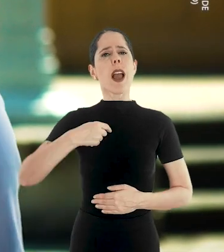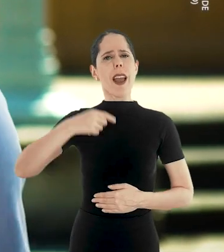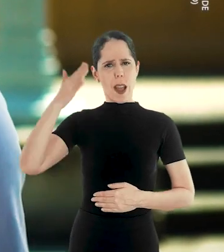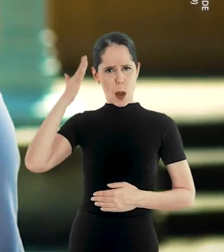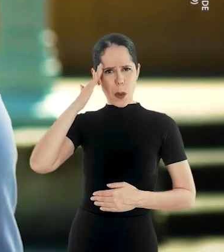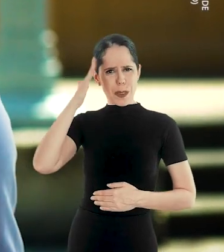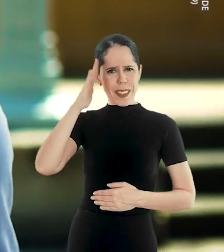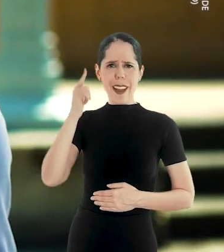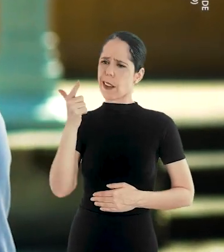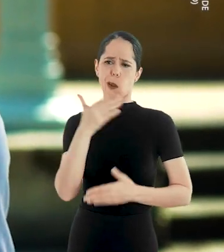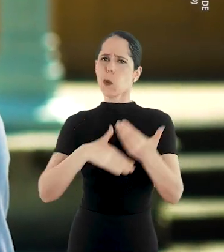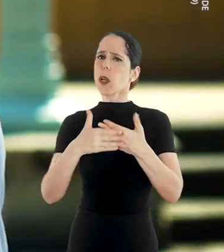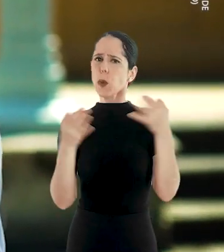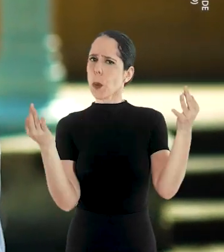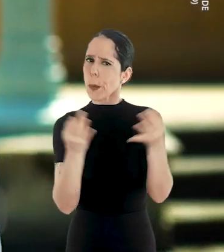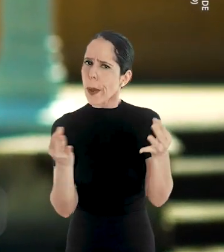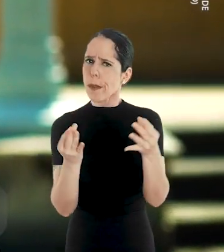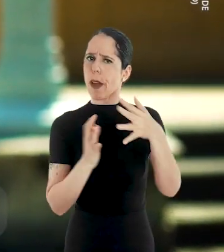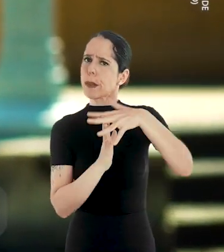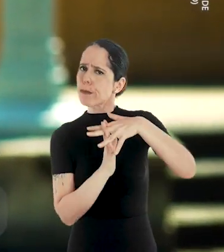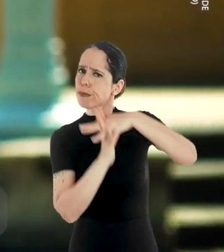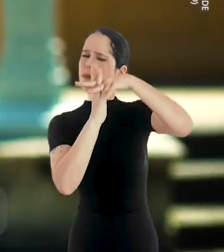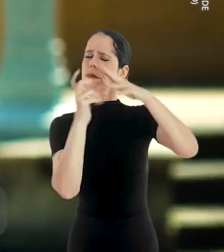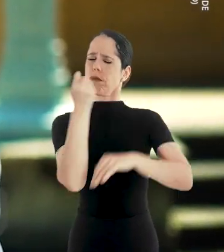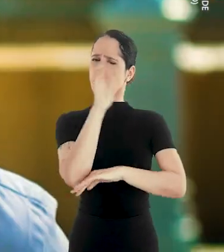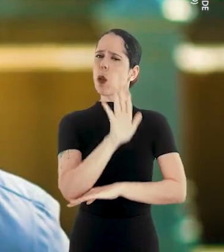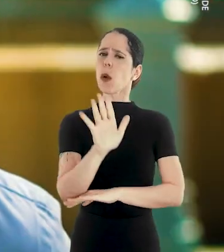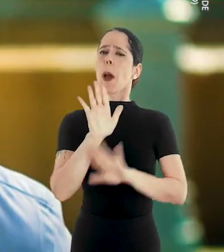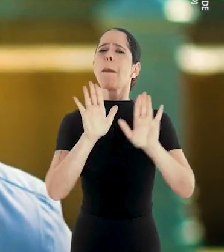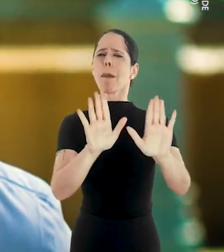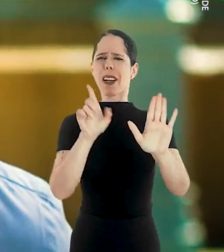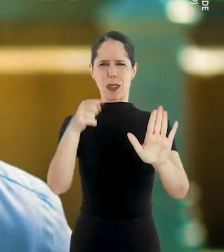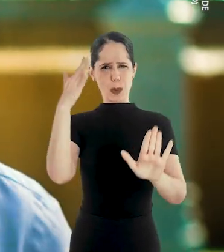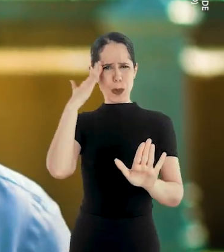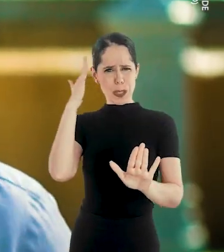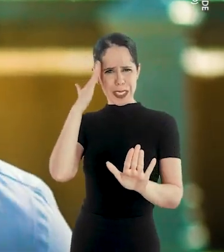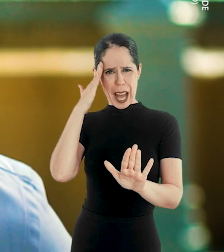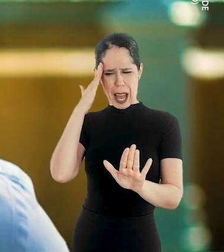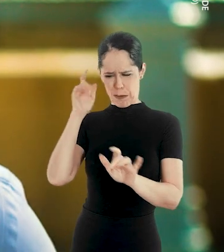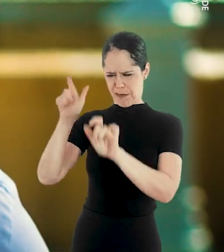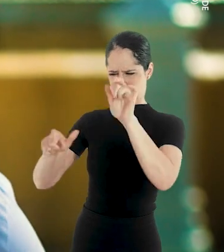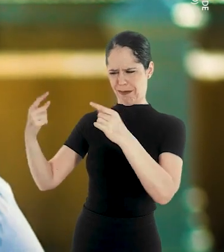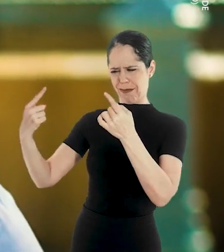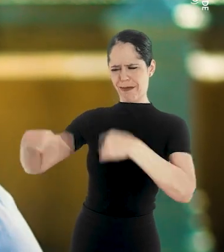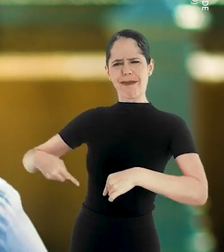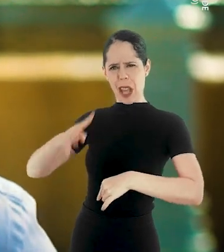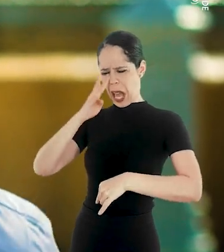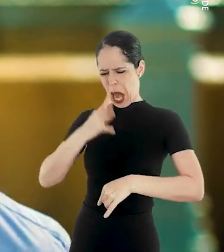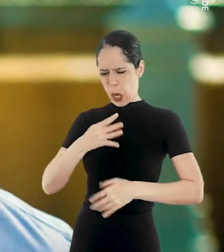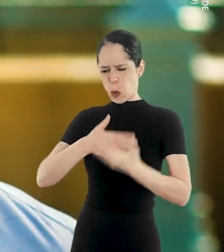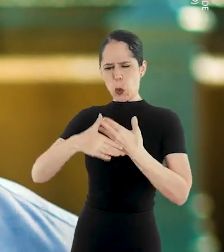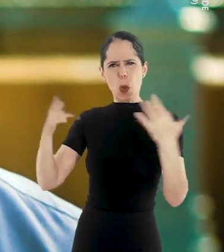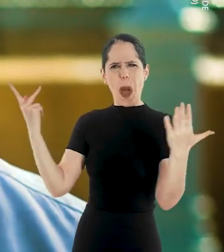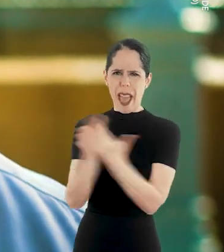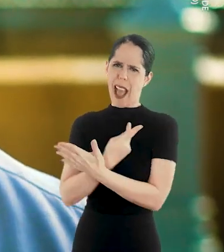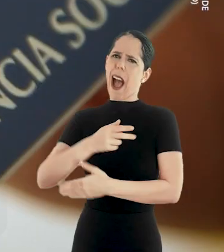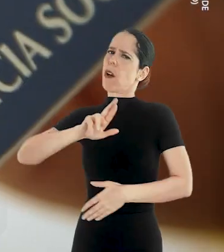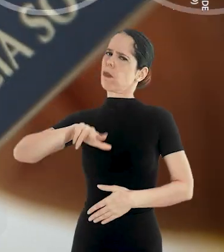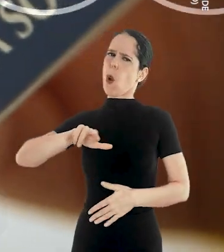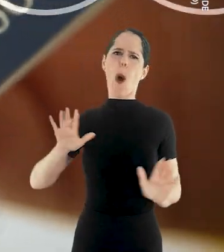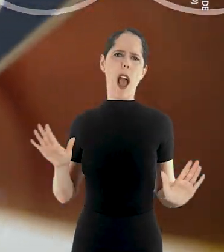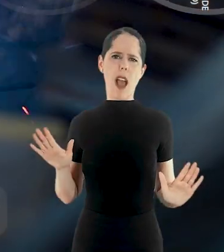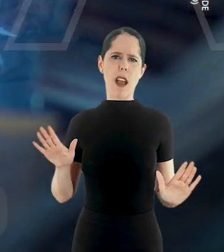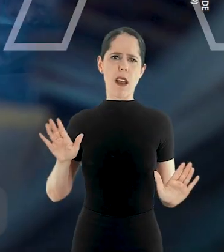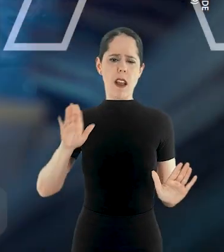Eu sei que não está tudo perfeito, as mil maravilhas no Rio Grande, mas você sabe que não está tudo errado, como dizem os meus adversários.